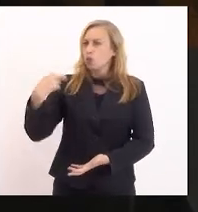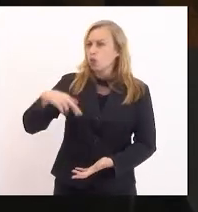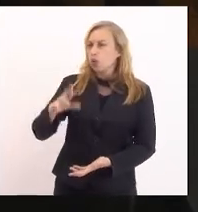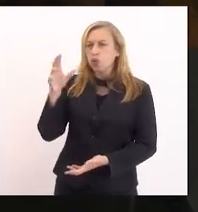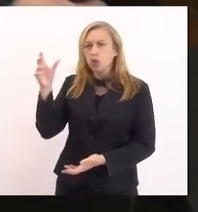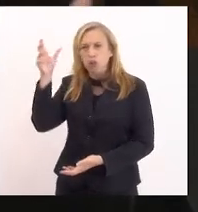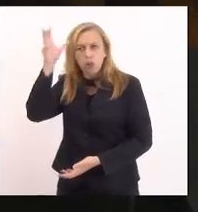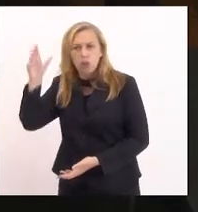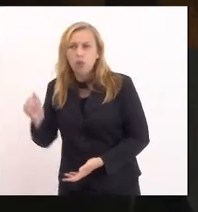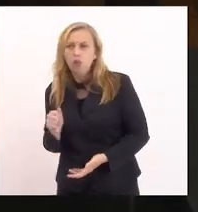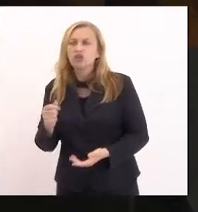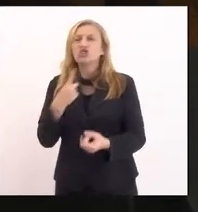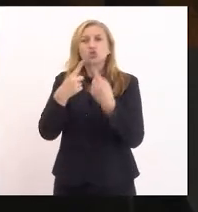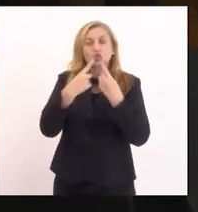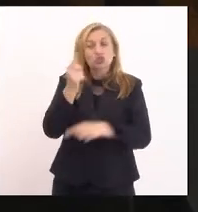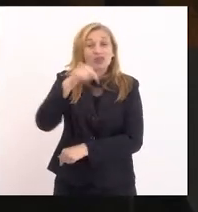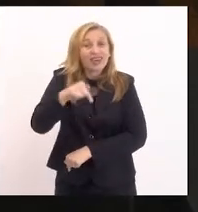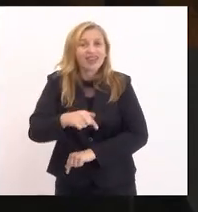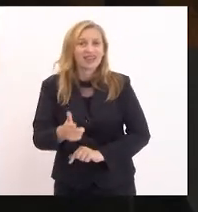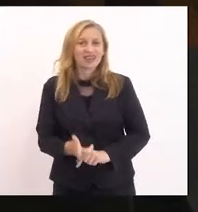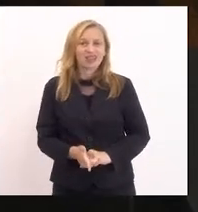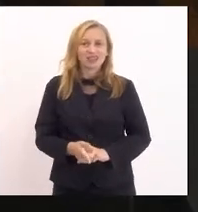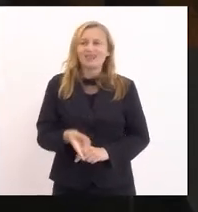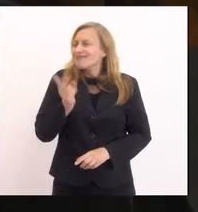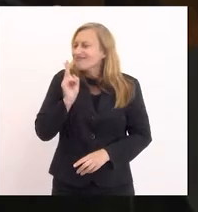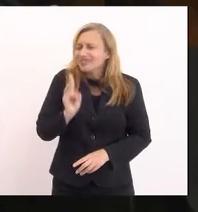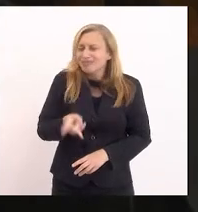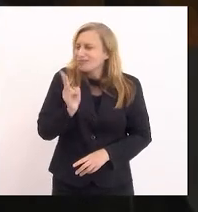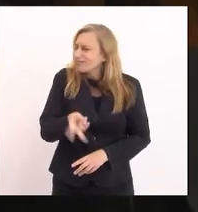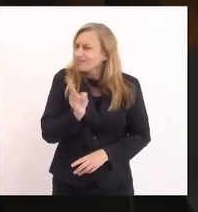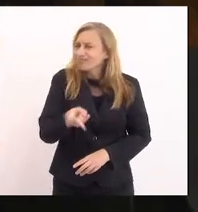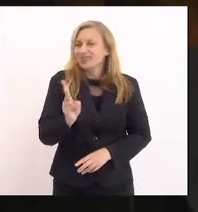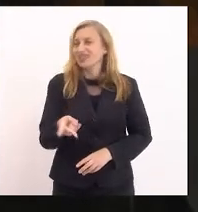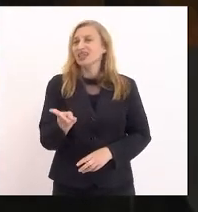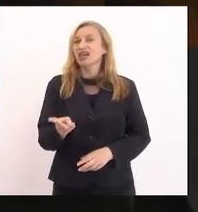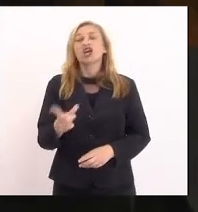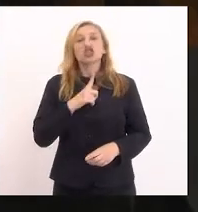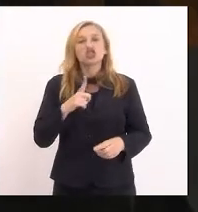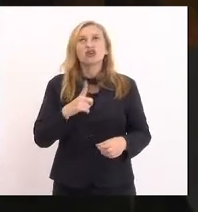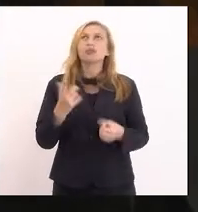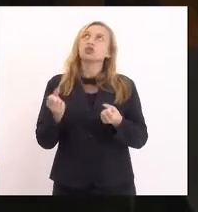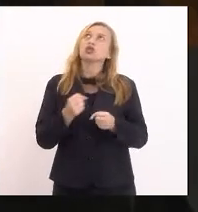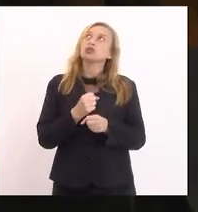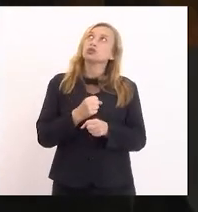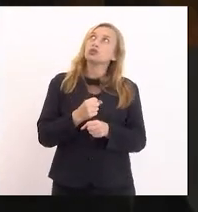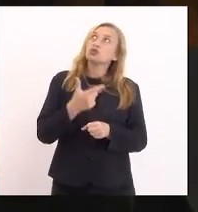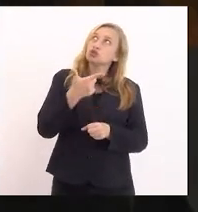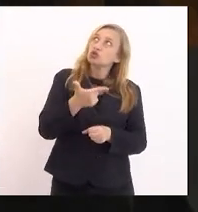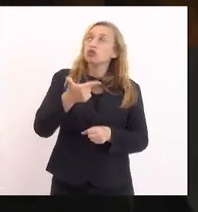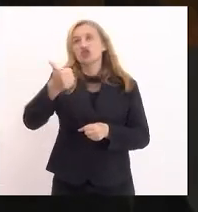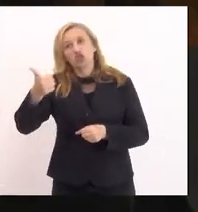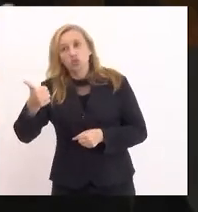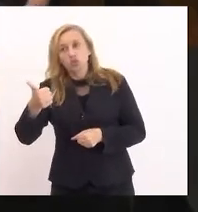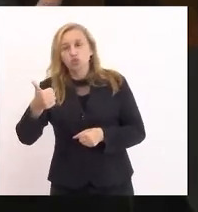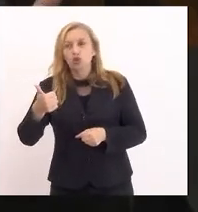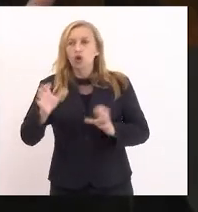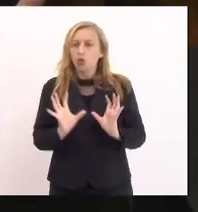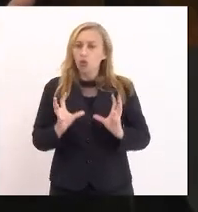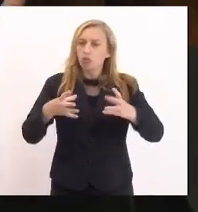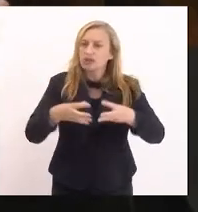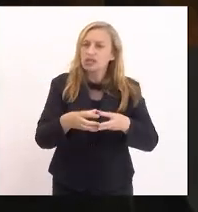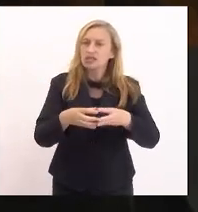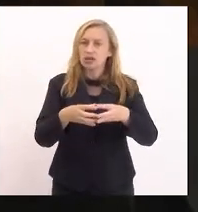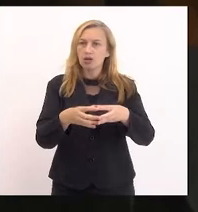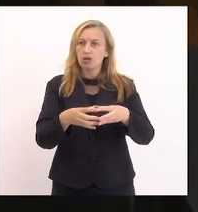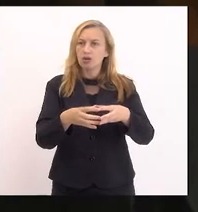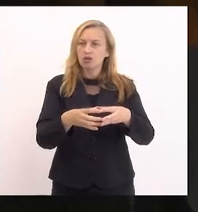africana. Debatemos isso aqui constantemente. Tivemos em 2021 uma comissão parlamentar